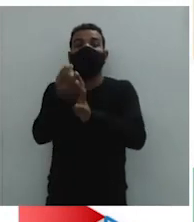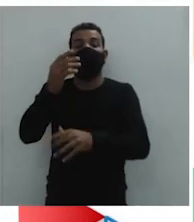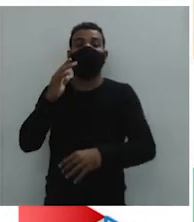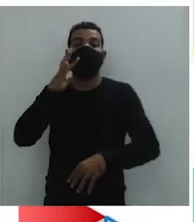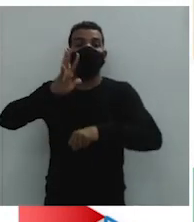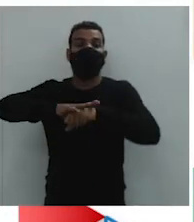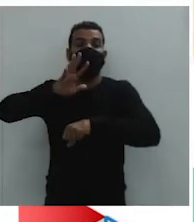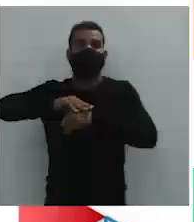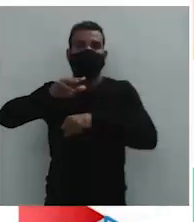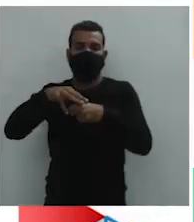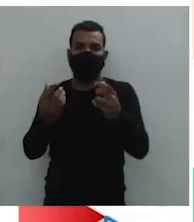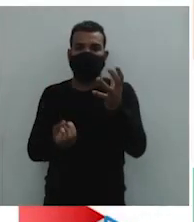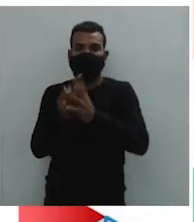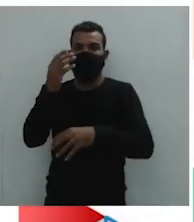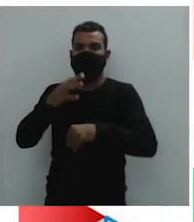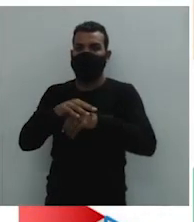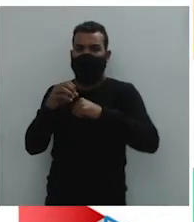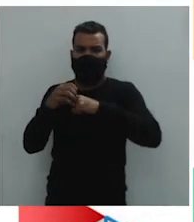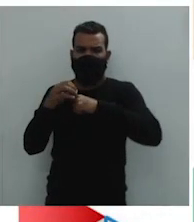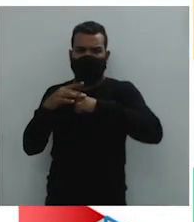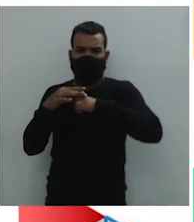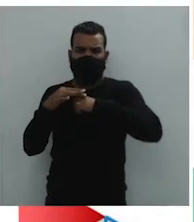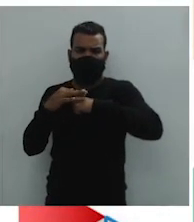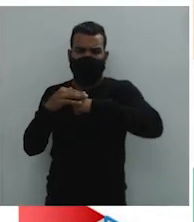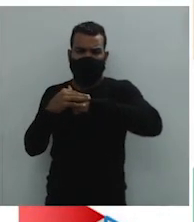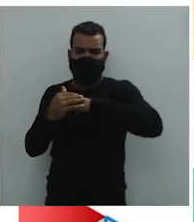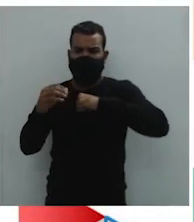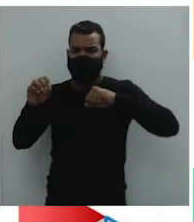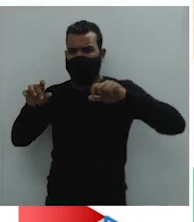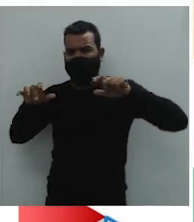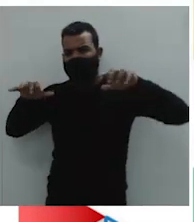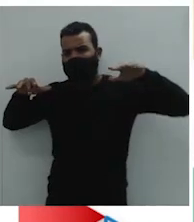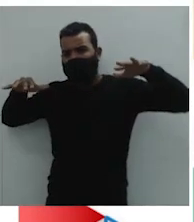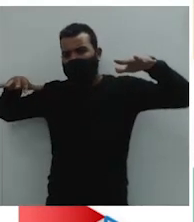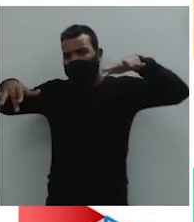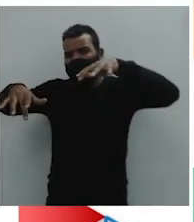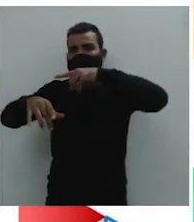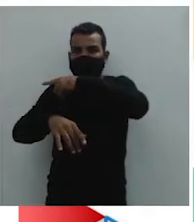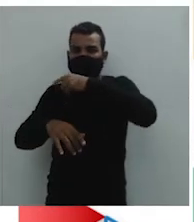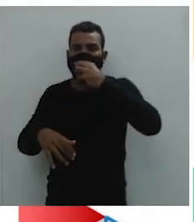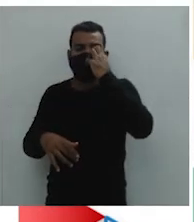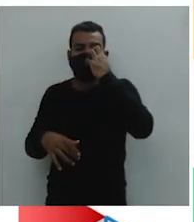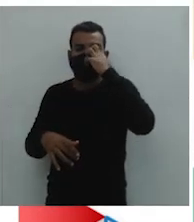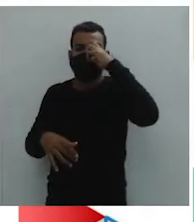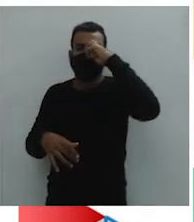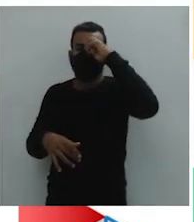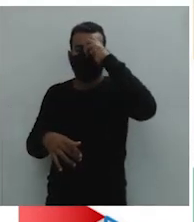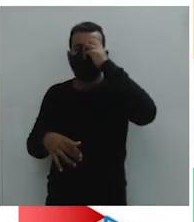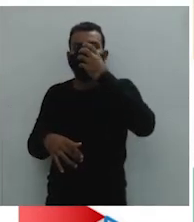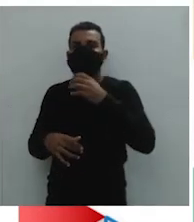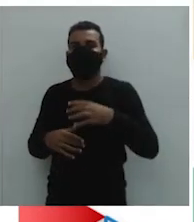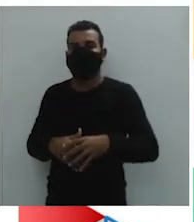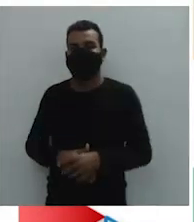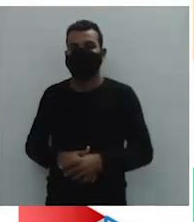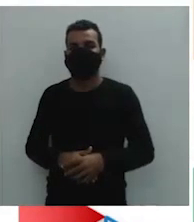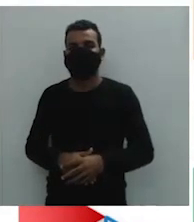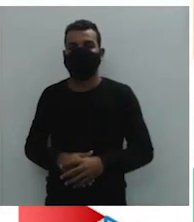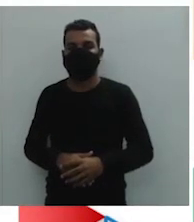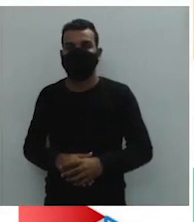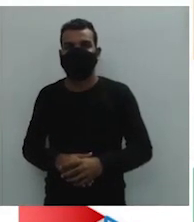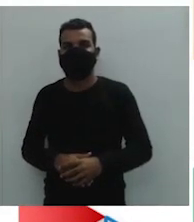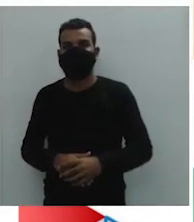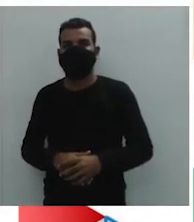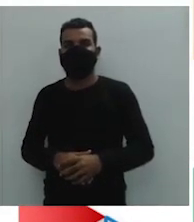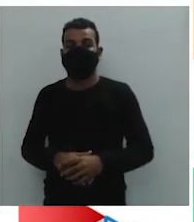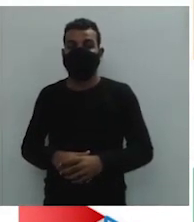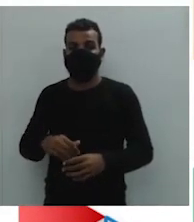decimou o algodão, certo? A plantação, o ciclo de algodão. Surgiu a praga, né,